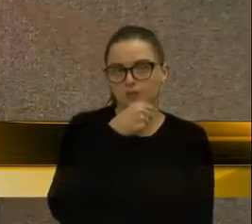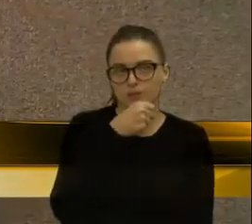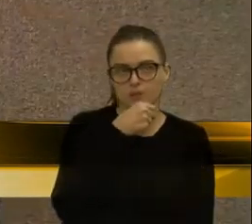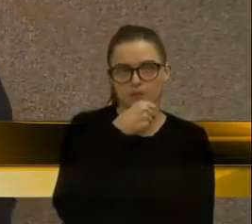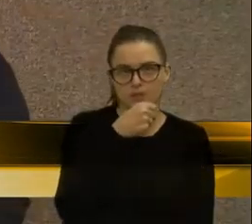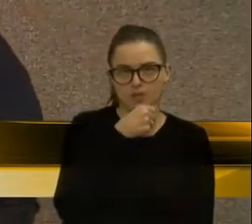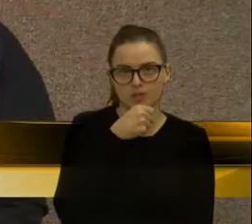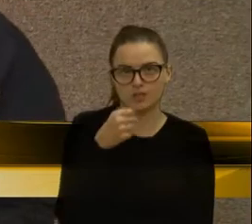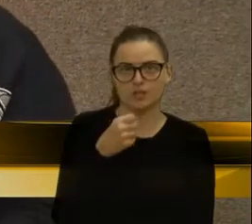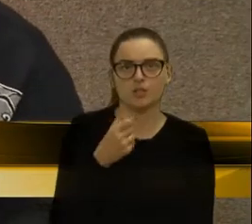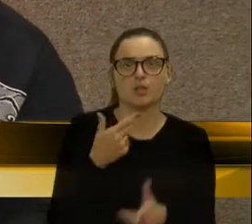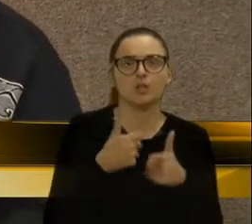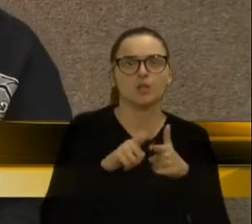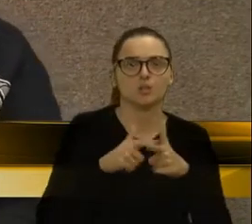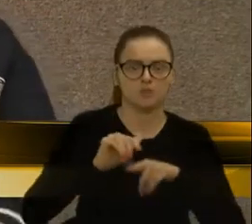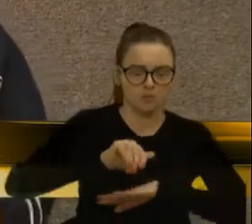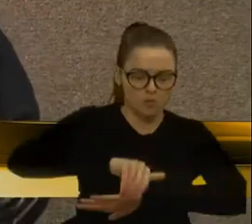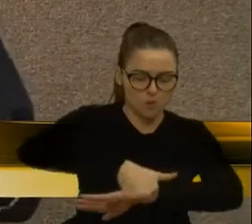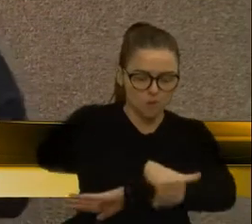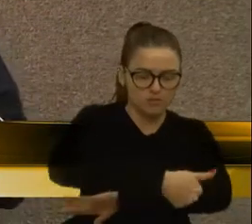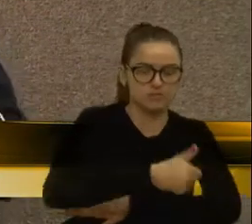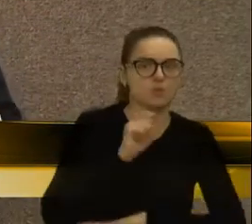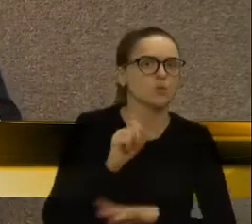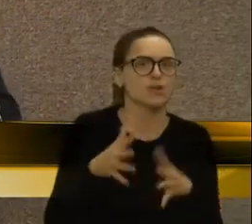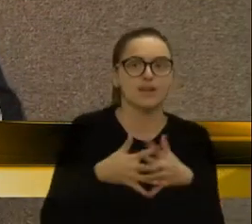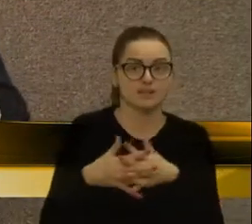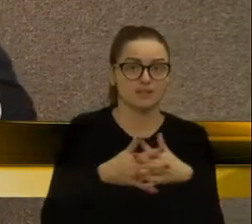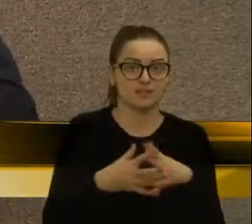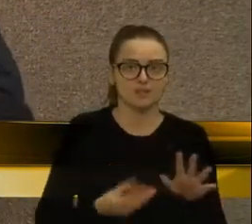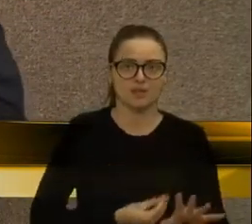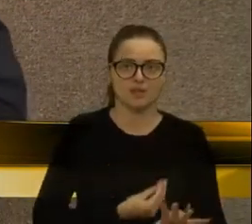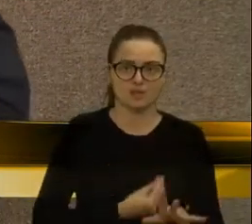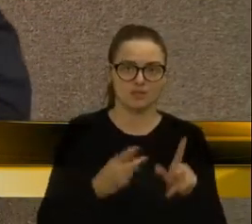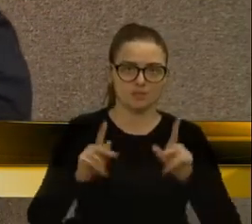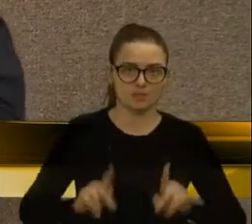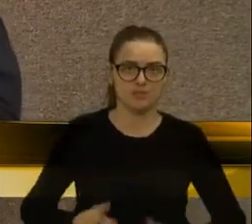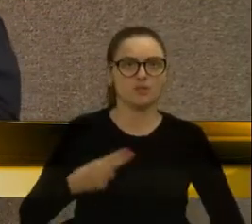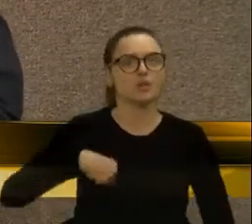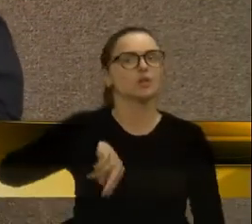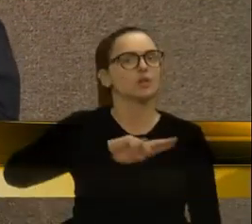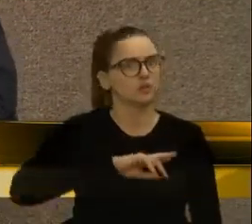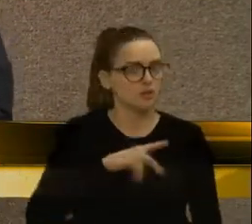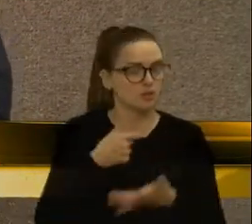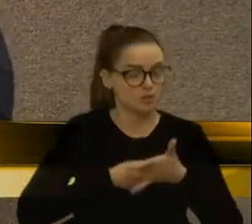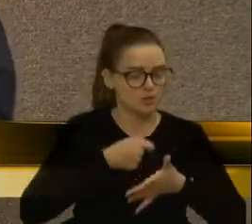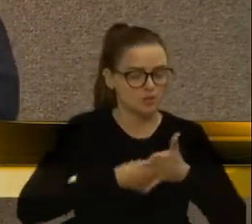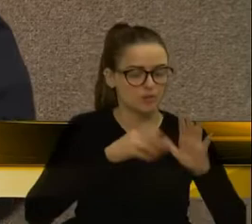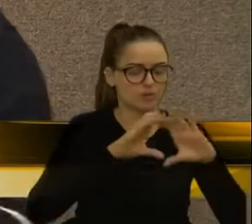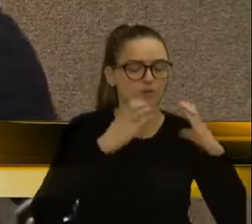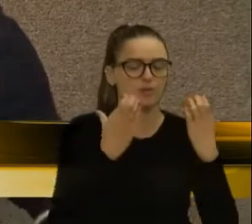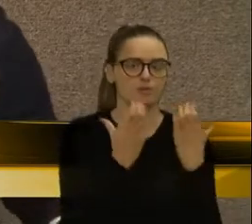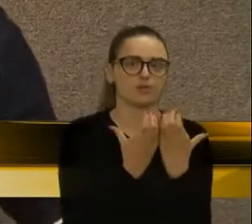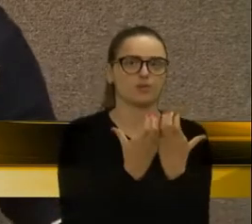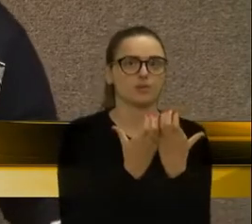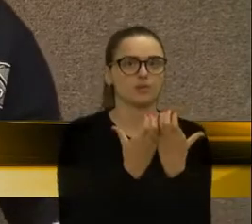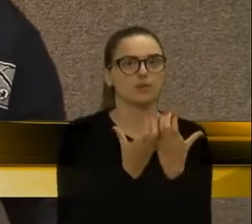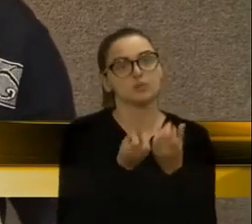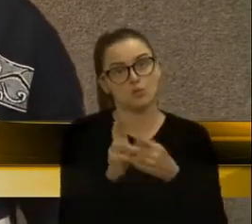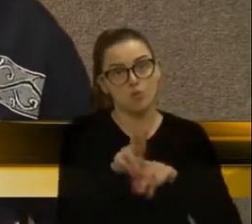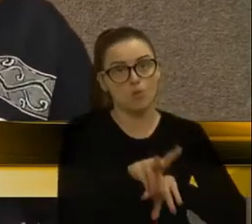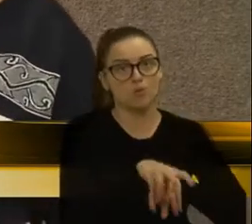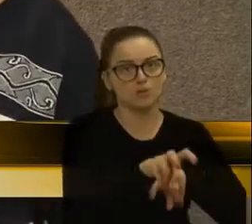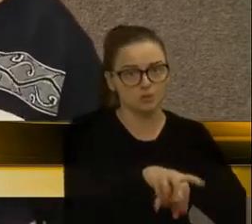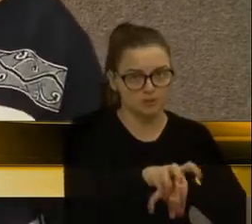o impacto dos buracos na vida da comunidade. Então, nós que somos comunitaristas, ou do interior,